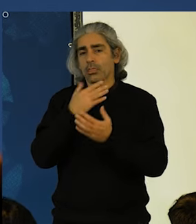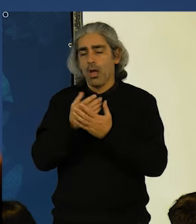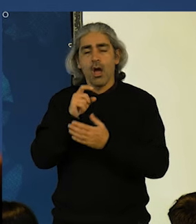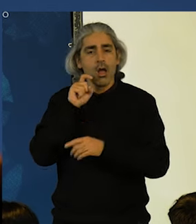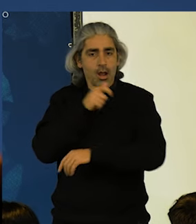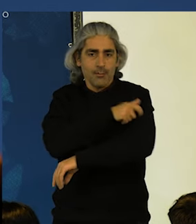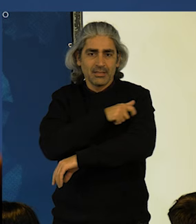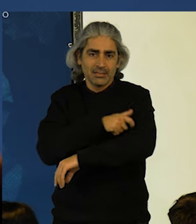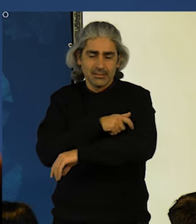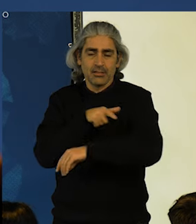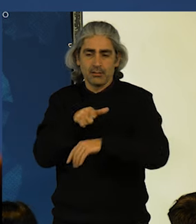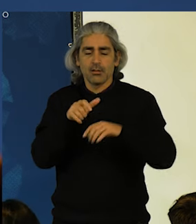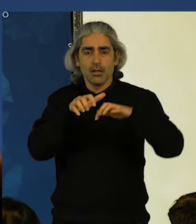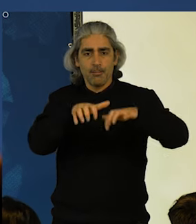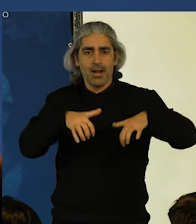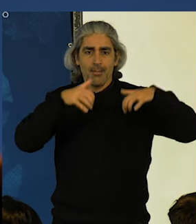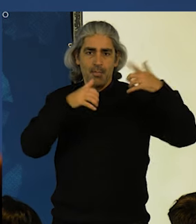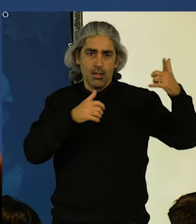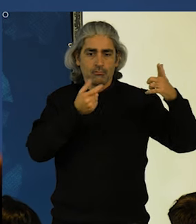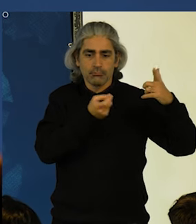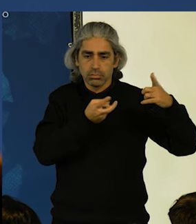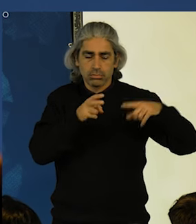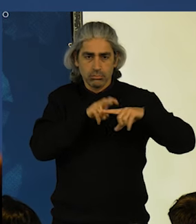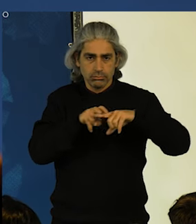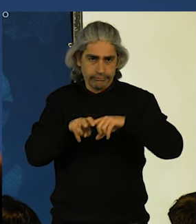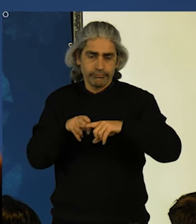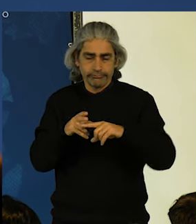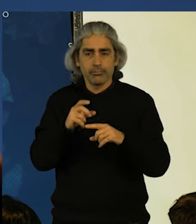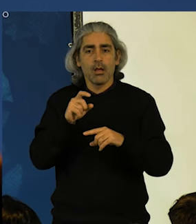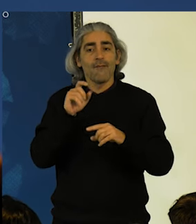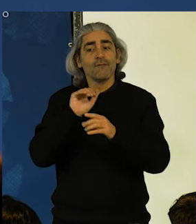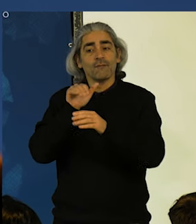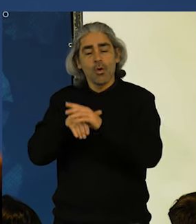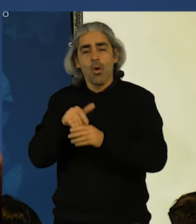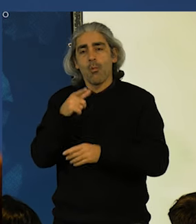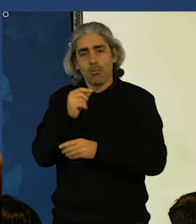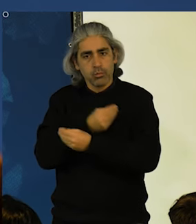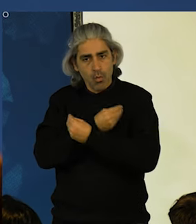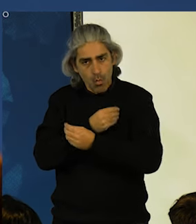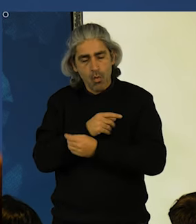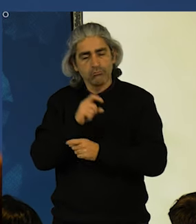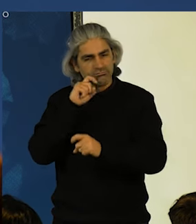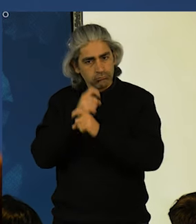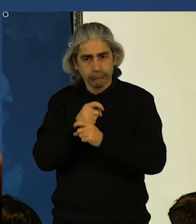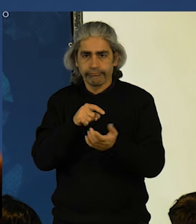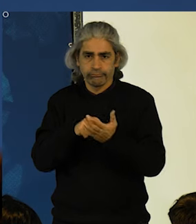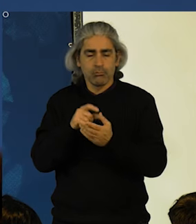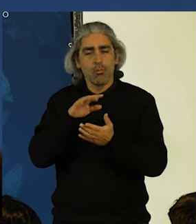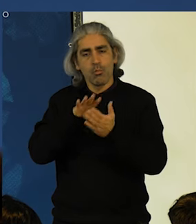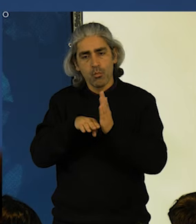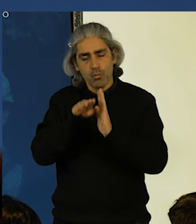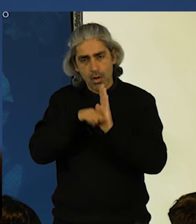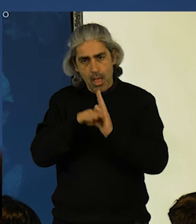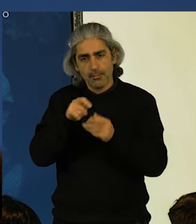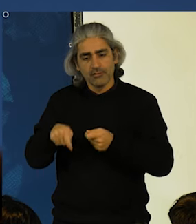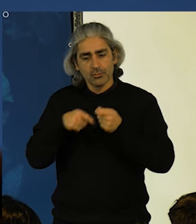representação da esquerda no Parlamento. Só o voto no Bloco garante a defesa intransigente de um programa de investimento público na nossa